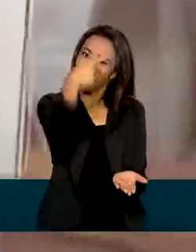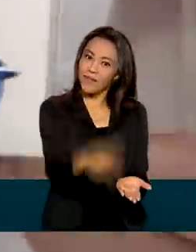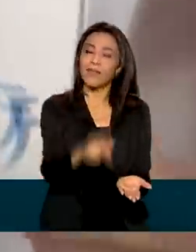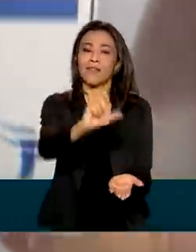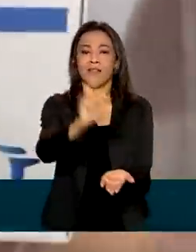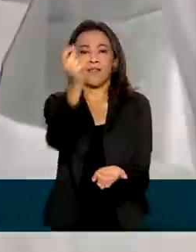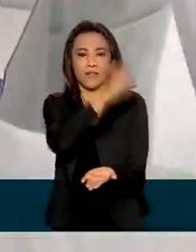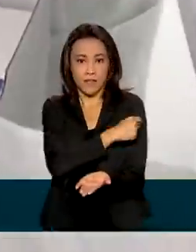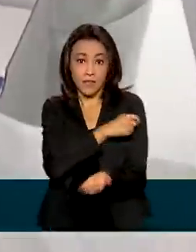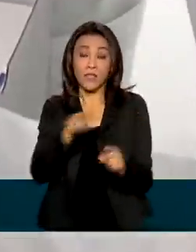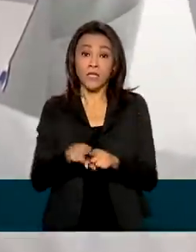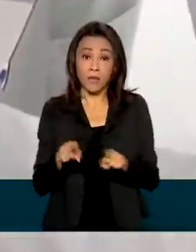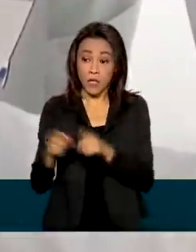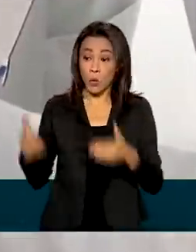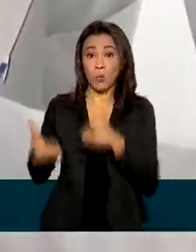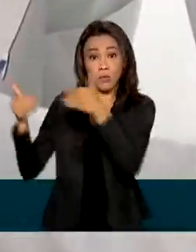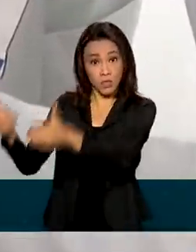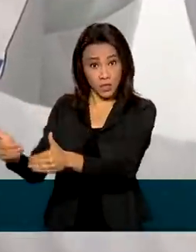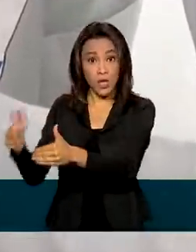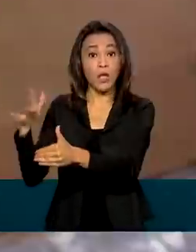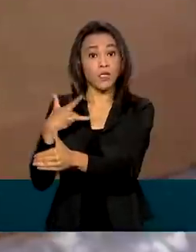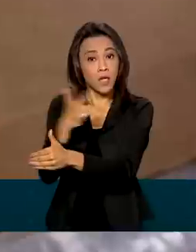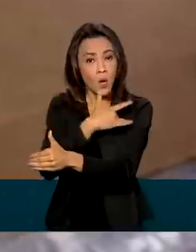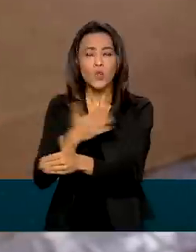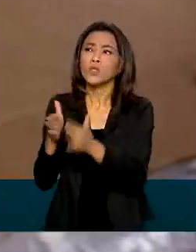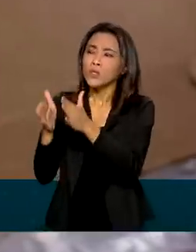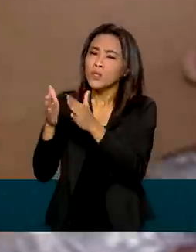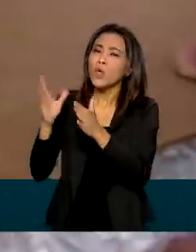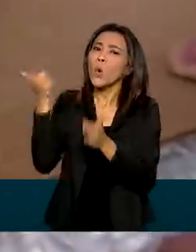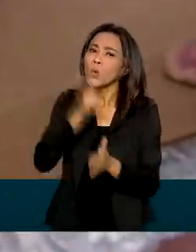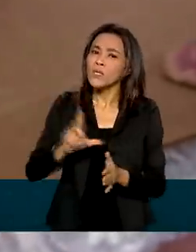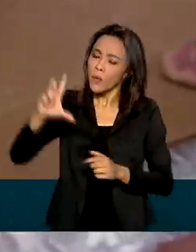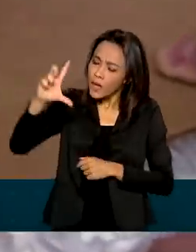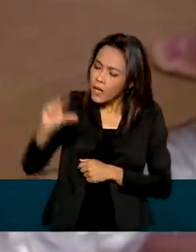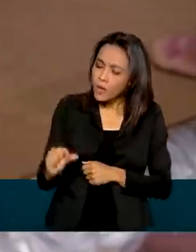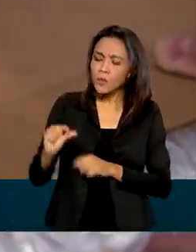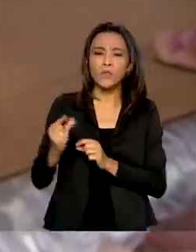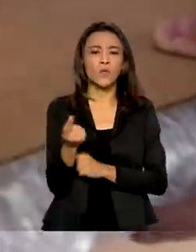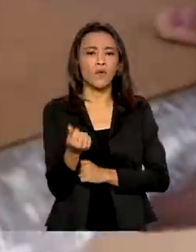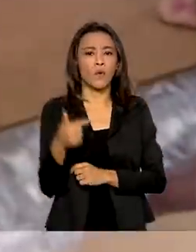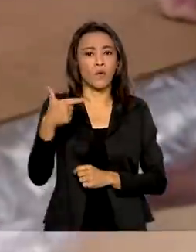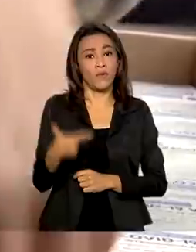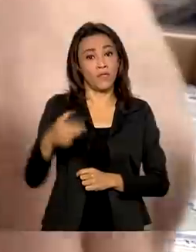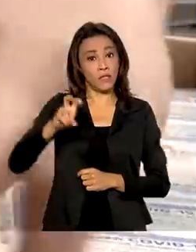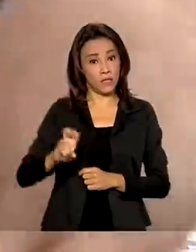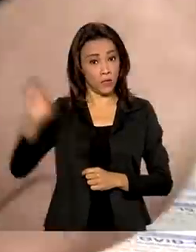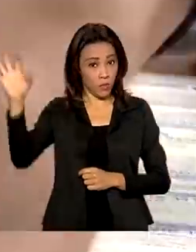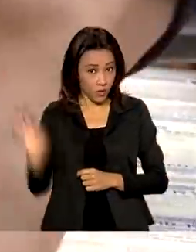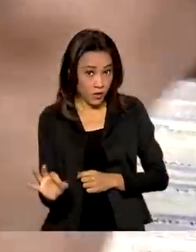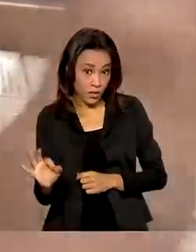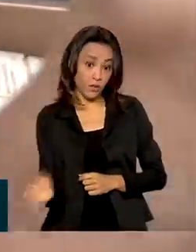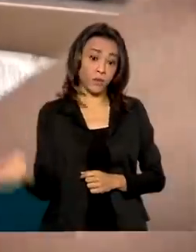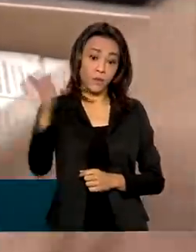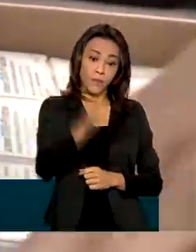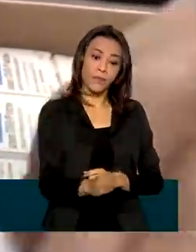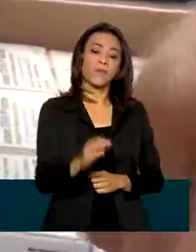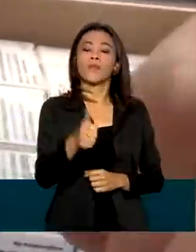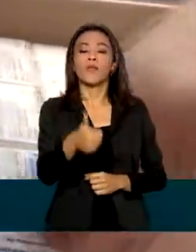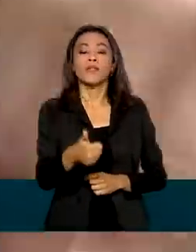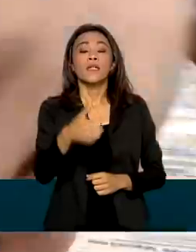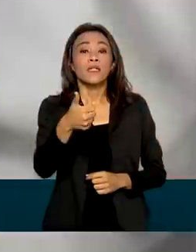disso, o ministério conseguiu reduzir o valor do imunizante em 25%, de 10 dólares